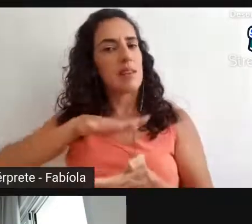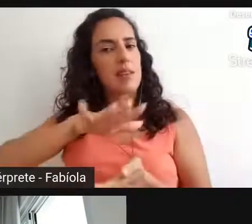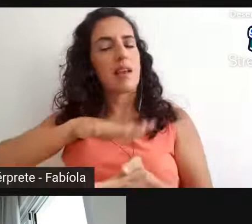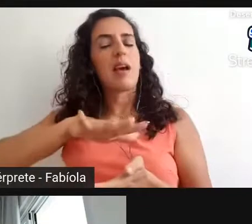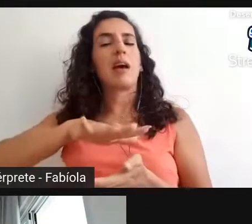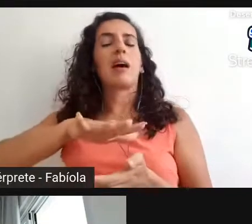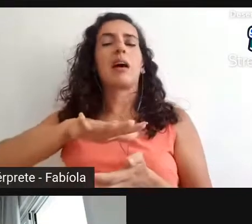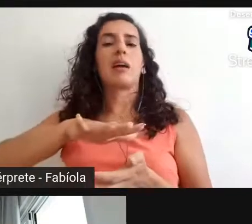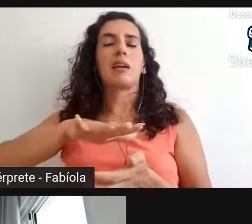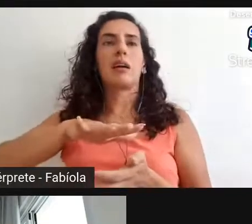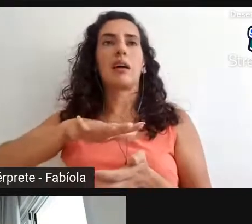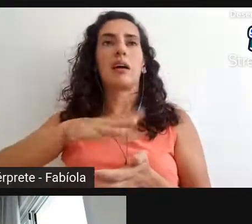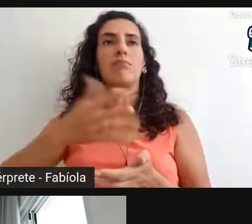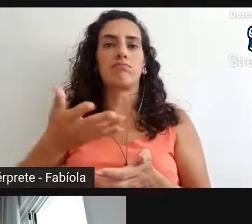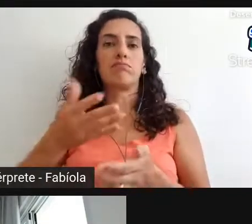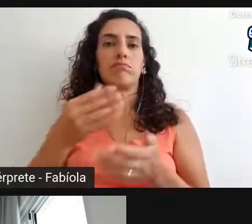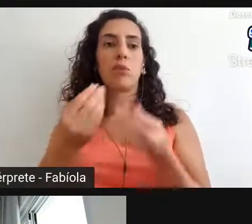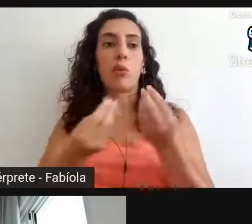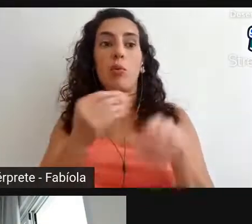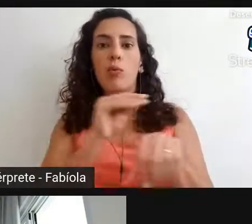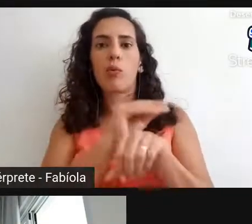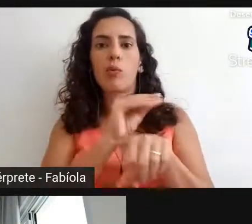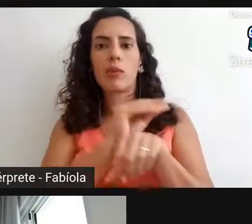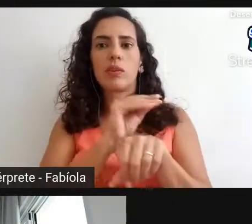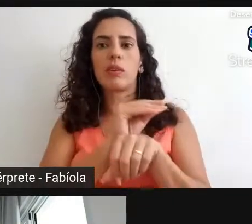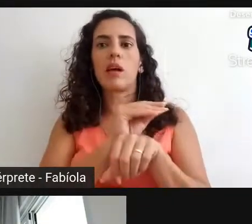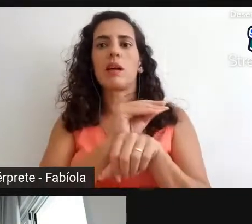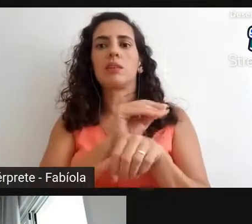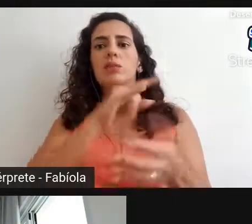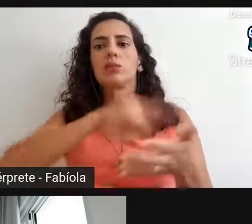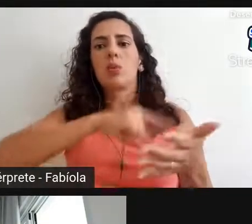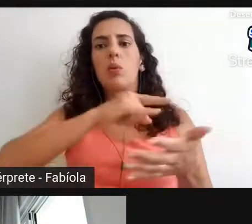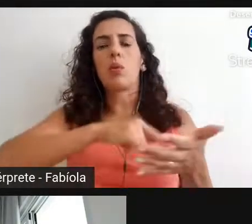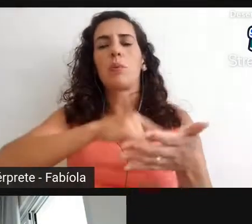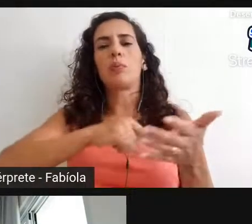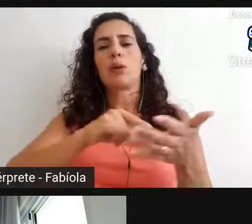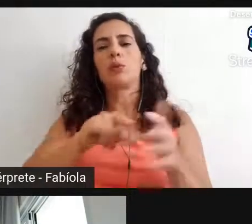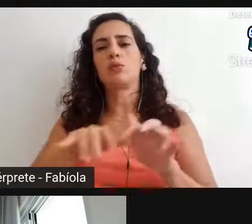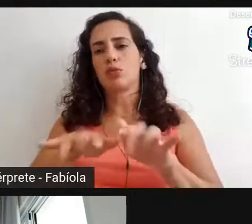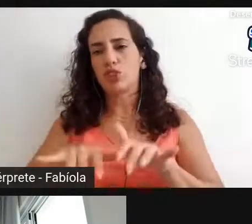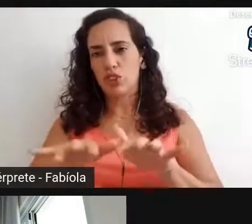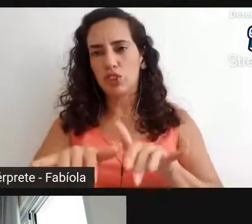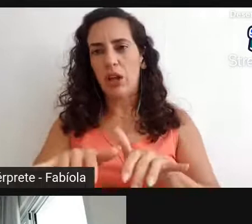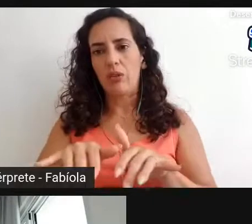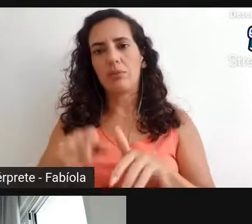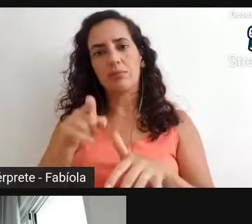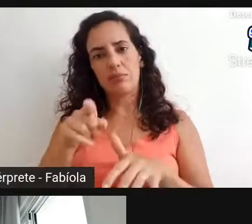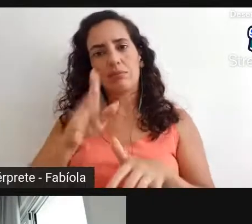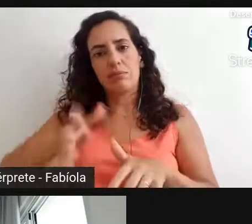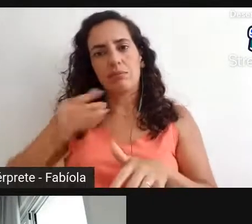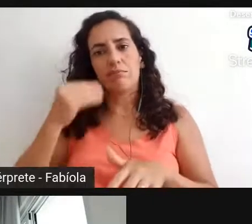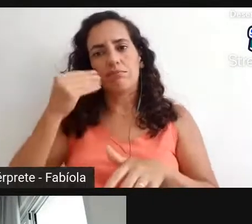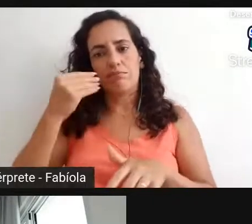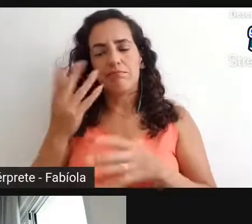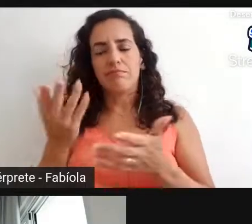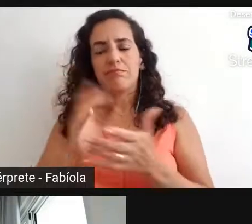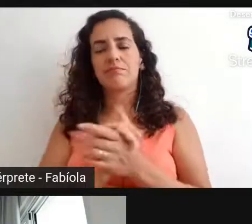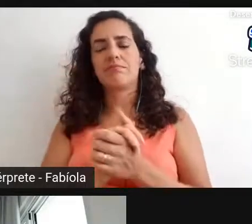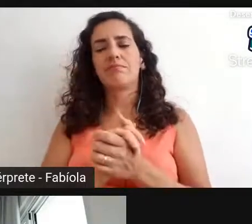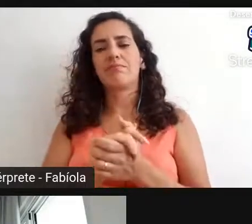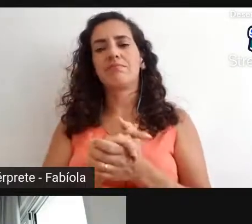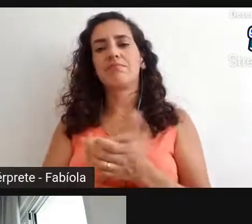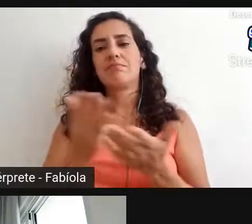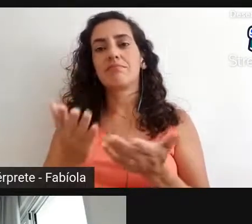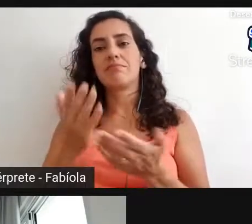preservação digital que o professor costuma trabalhar. Pois bem, então, mais uma vez, professor, agradeço